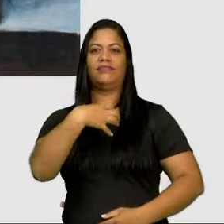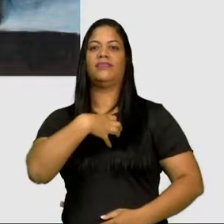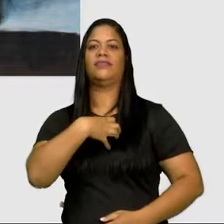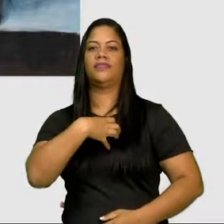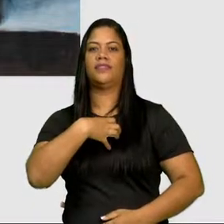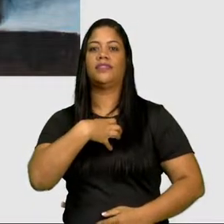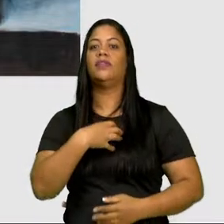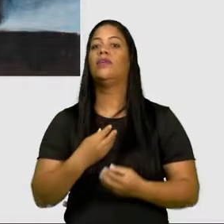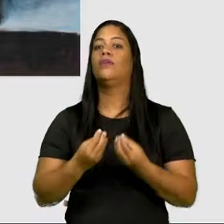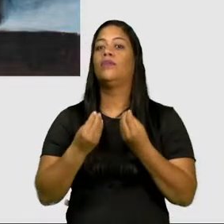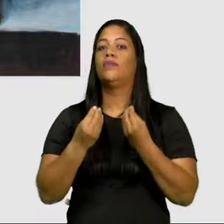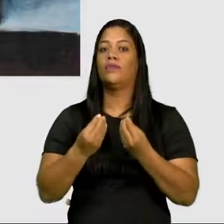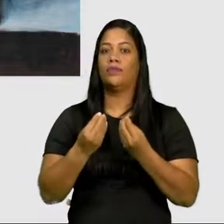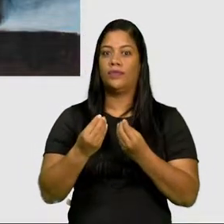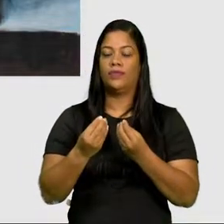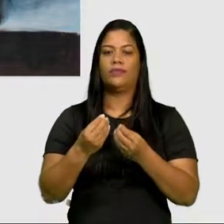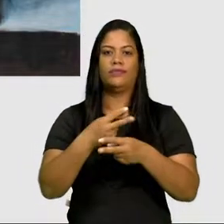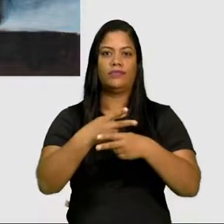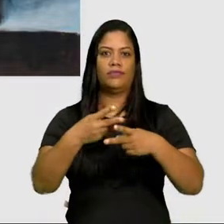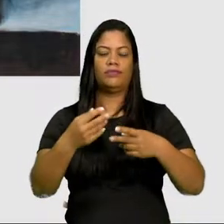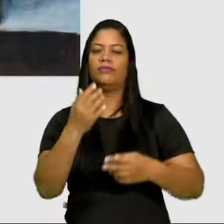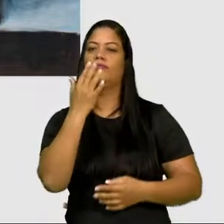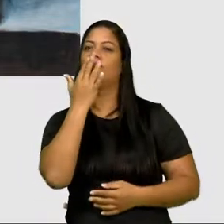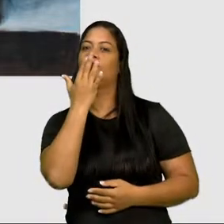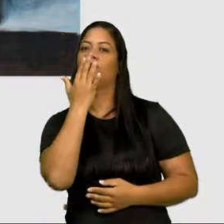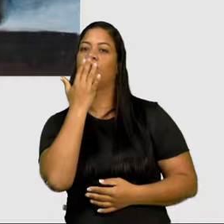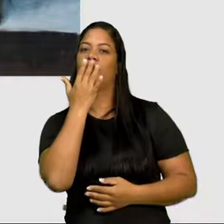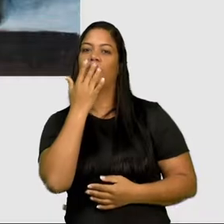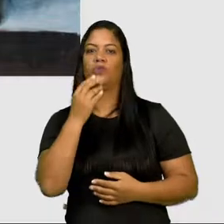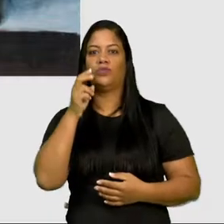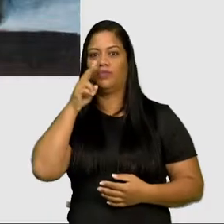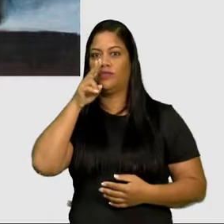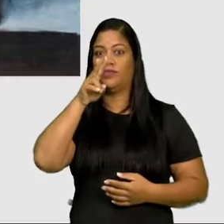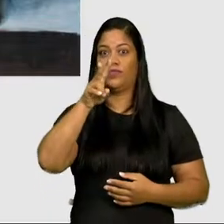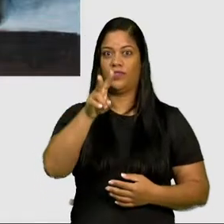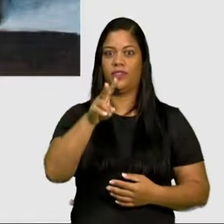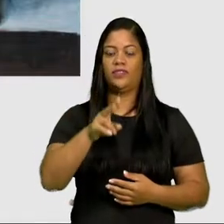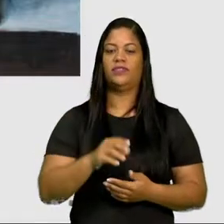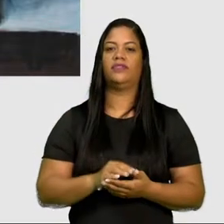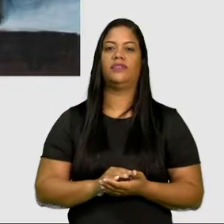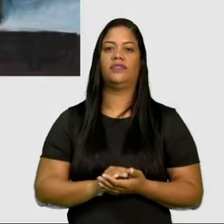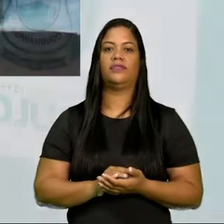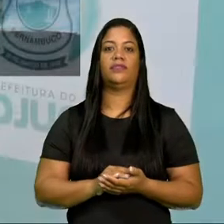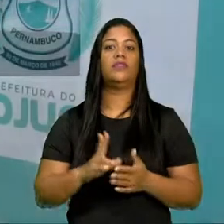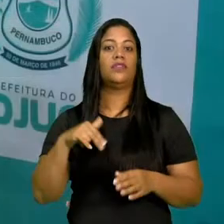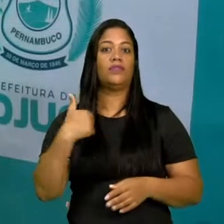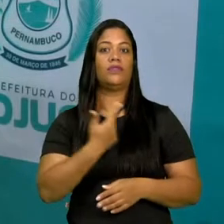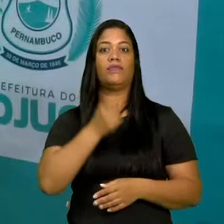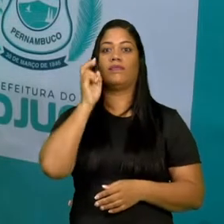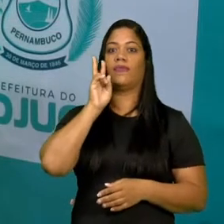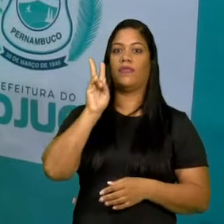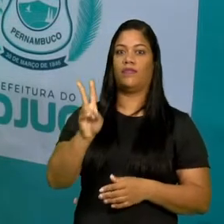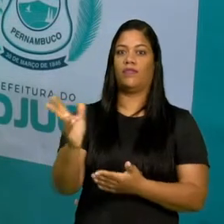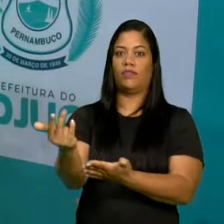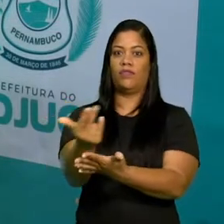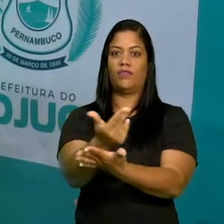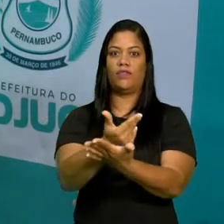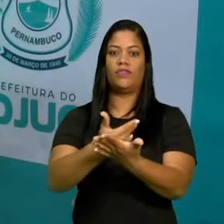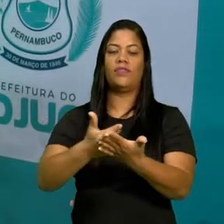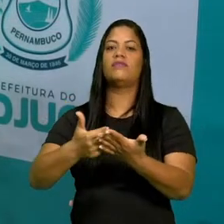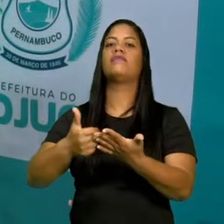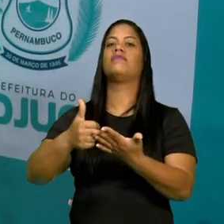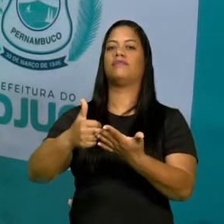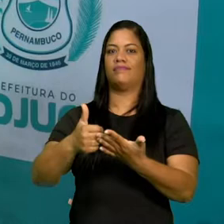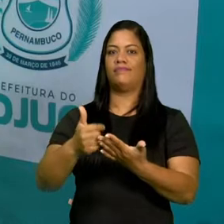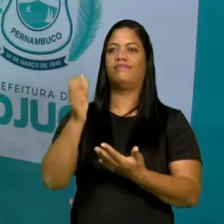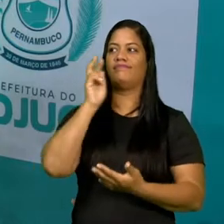A forma orgânica e as cores vibrantes são patentes nessas vertentes. Aí aqui a gente vê, uma figura lírica,